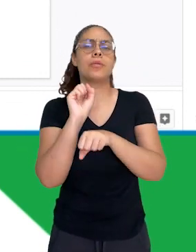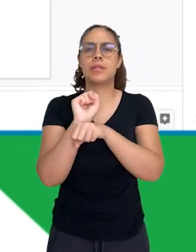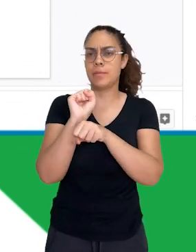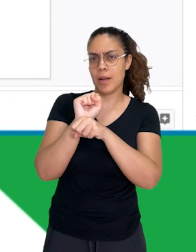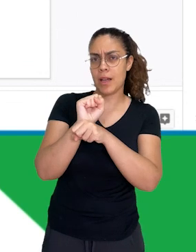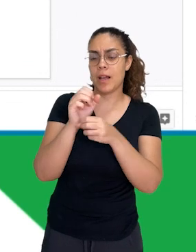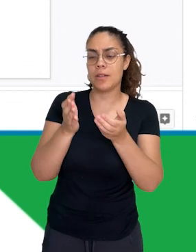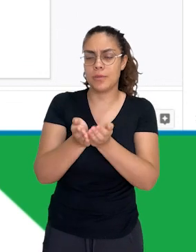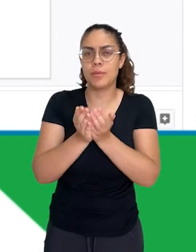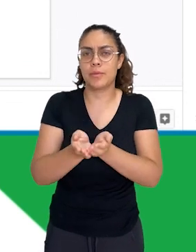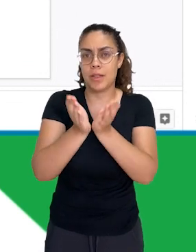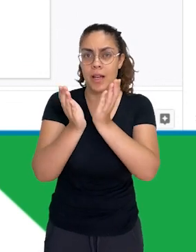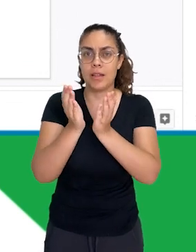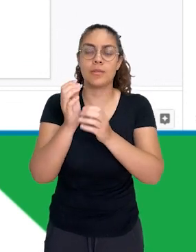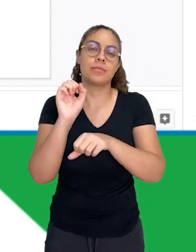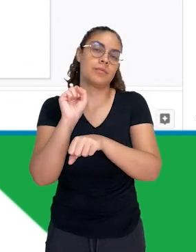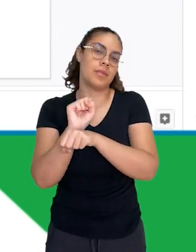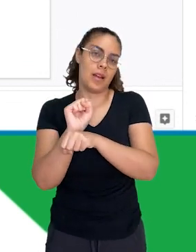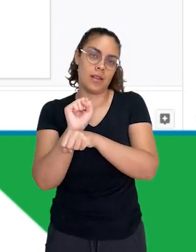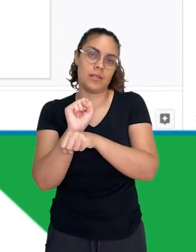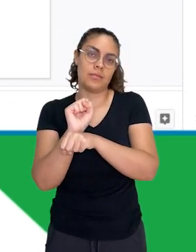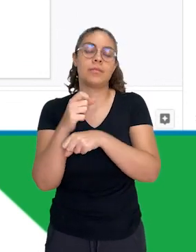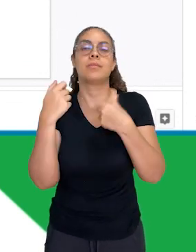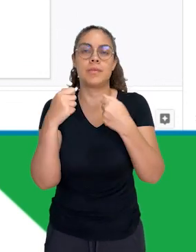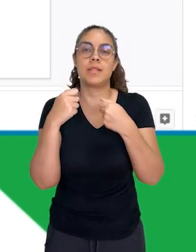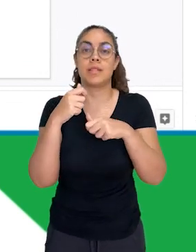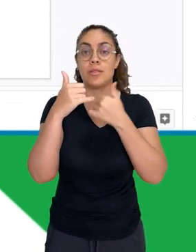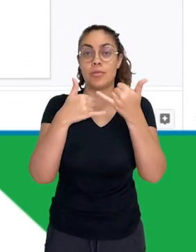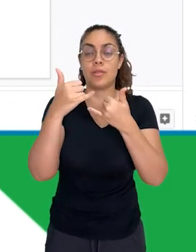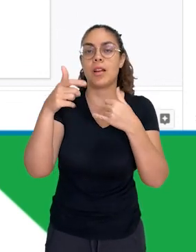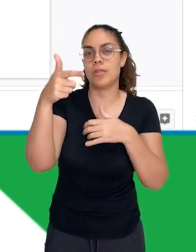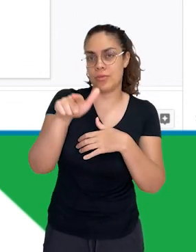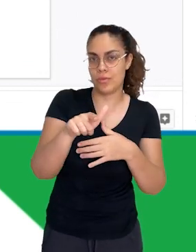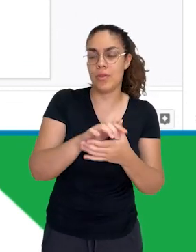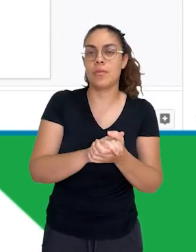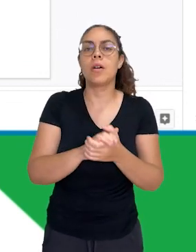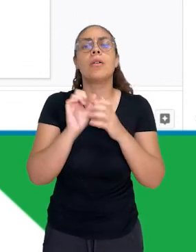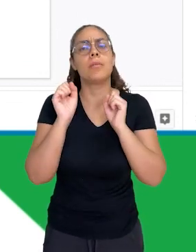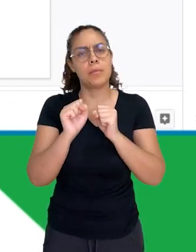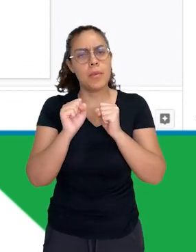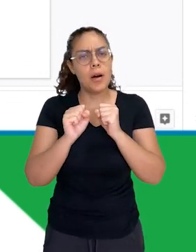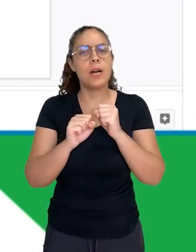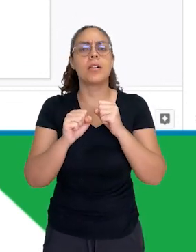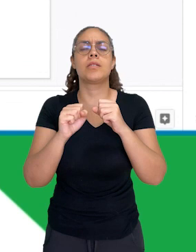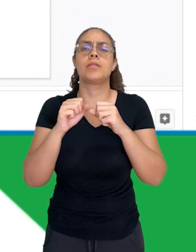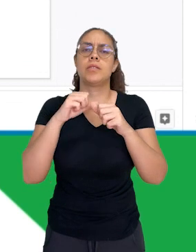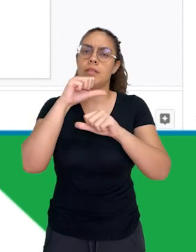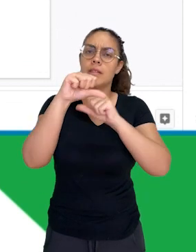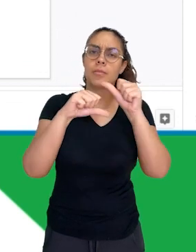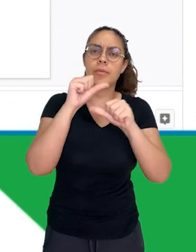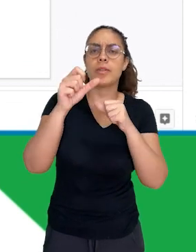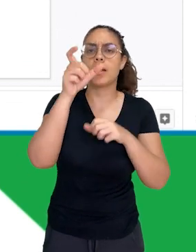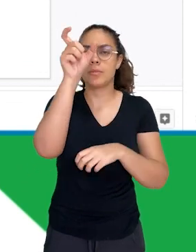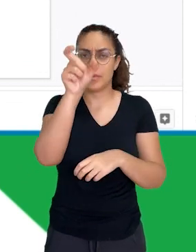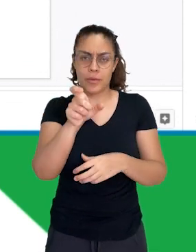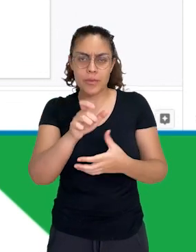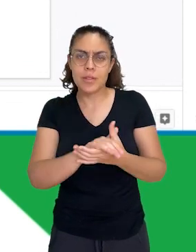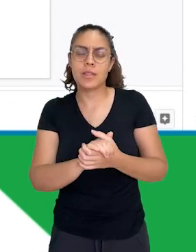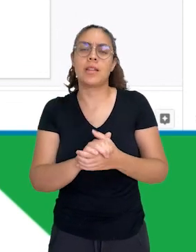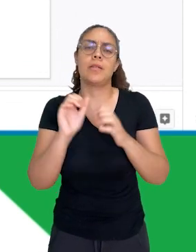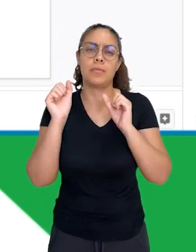exemplo, no dado, a jogada foi anulada. Ele precisa jogar os dados novamente. Esses power-ups poderão ser adaptados por você e